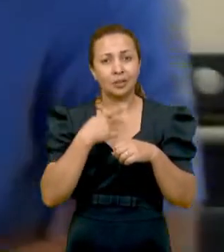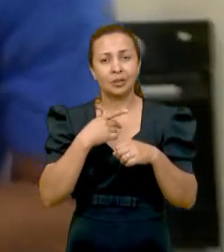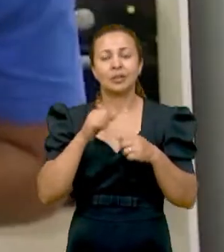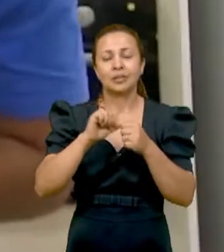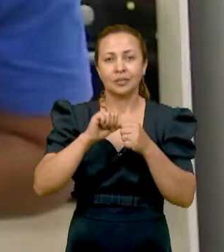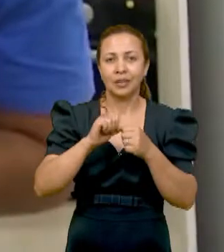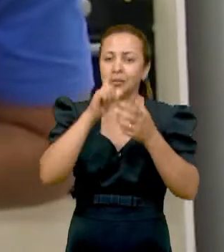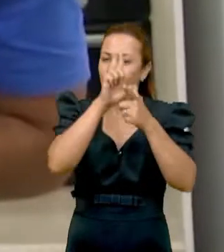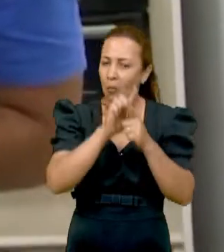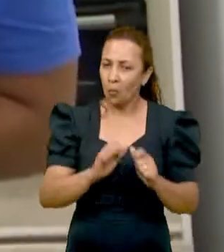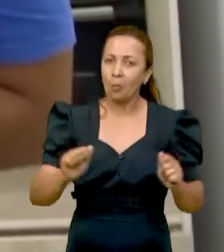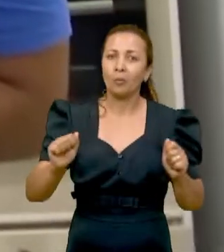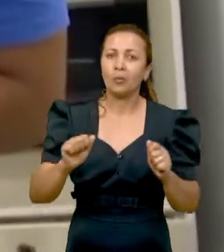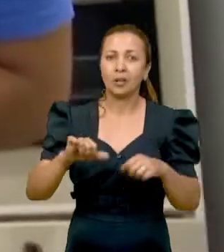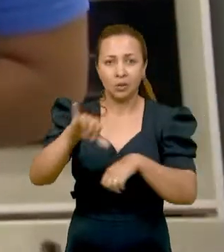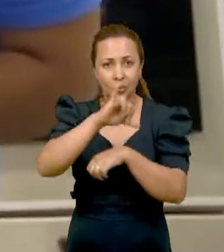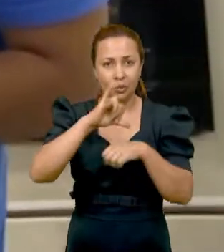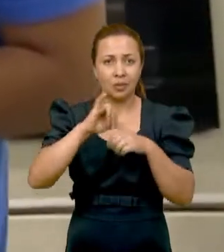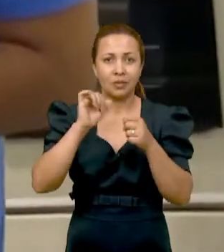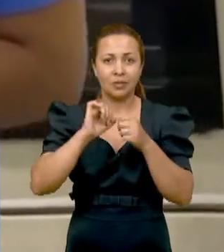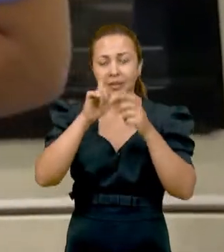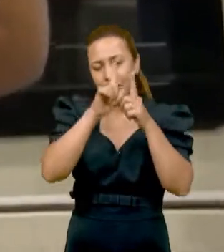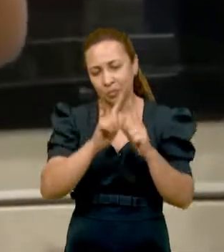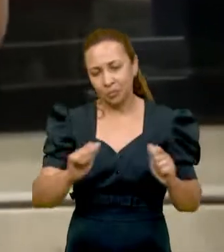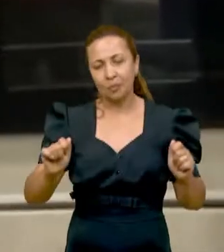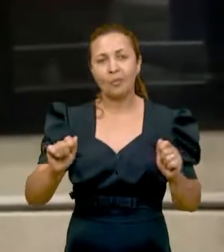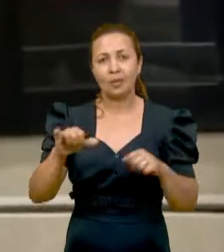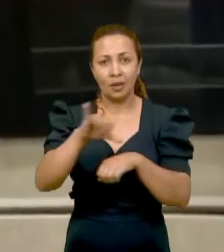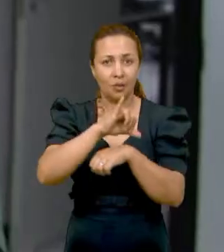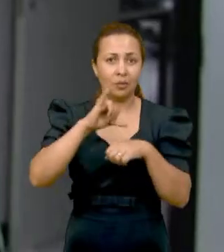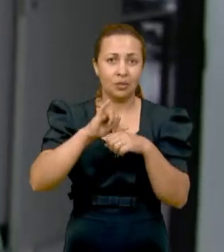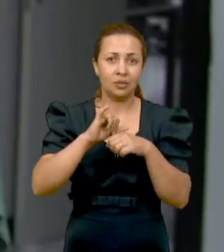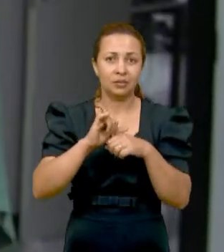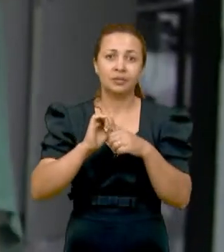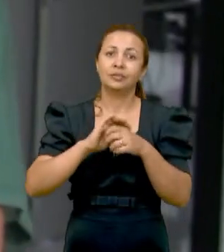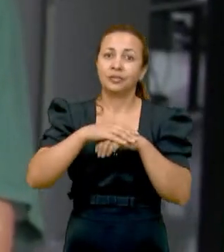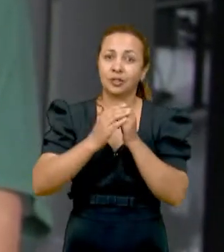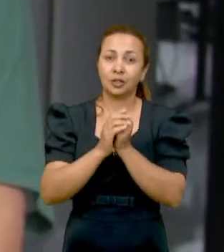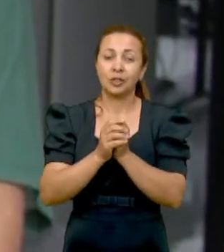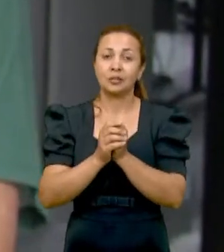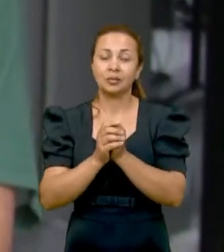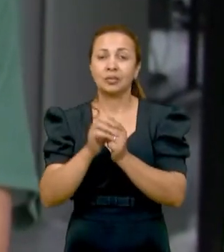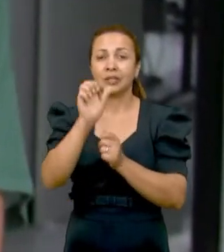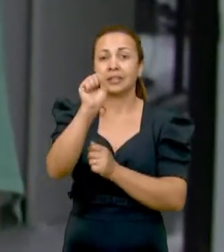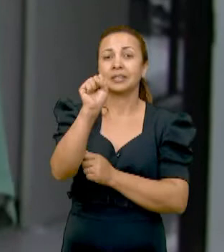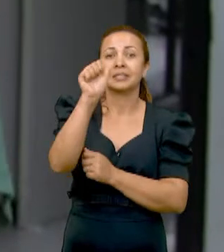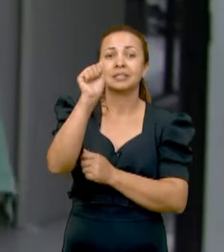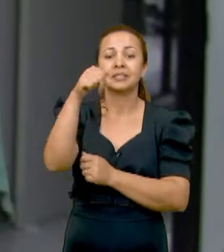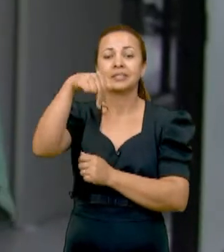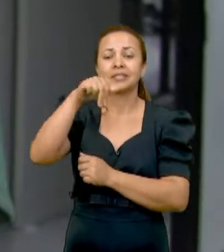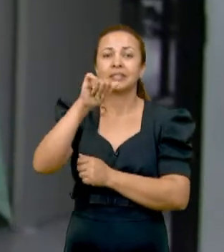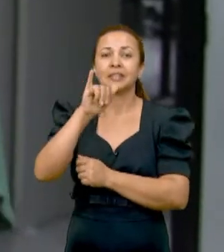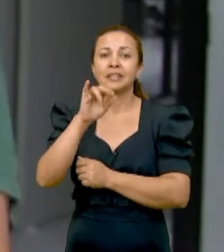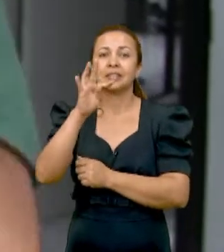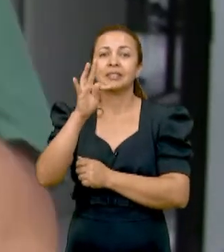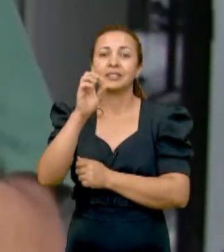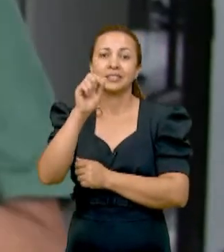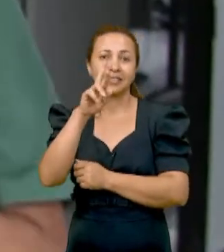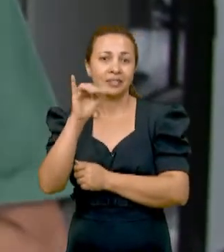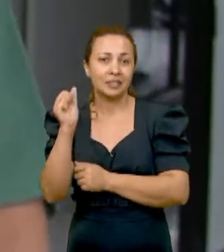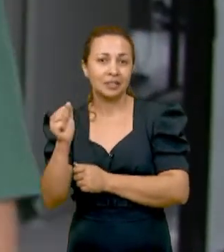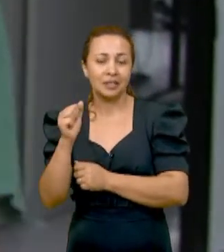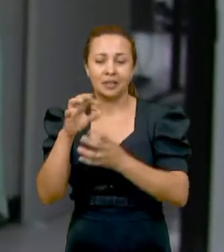faz uma limpeza do óleo. Se o óleo estiver muito sujo, a faz a limpeza do óleo através de água sanitária. E a gente faz um processo de